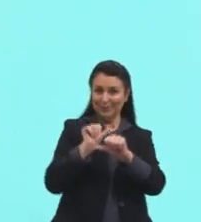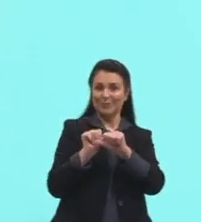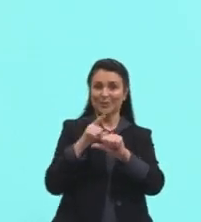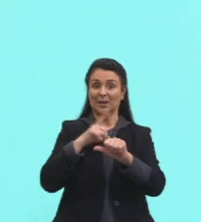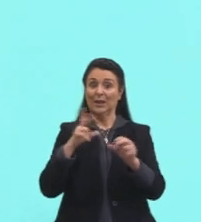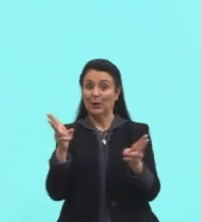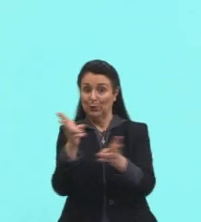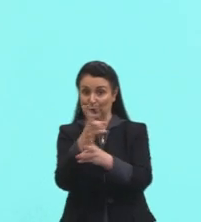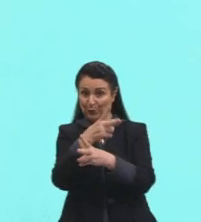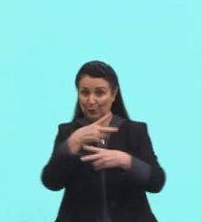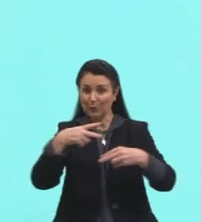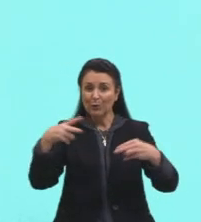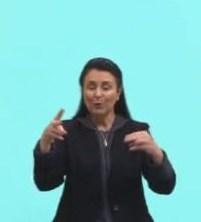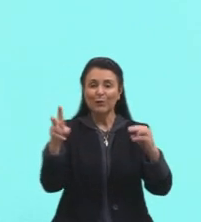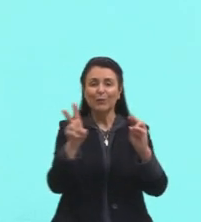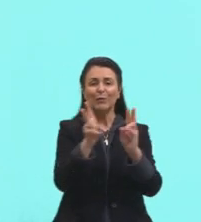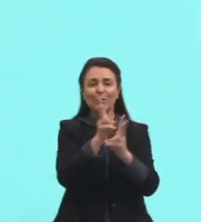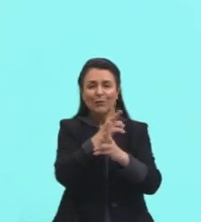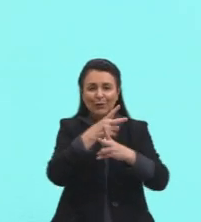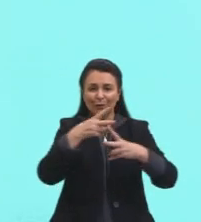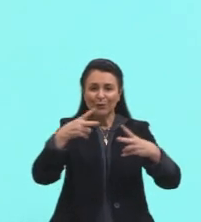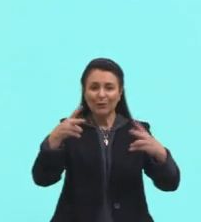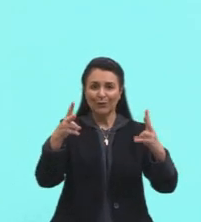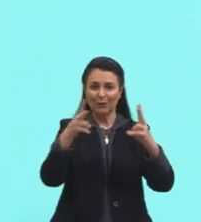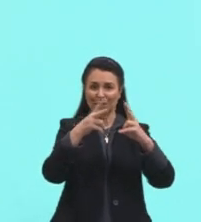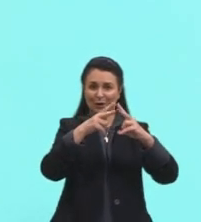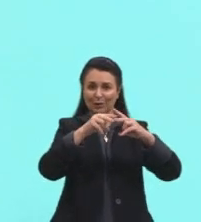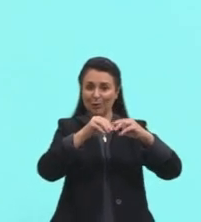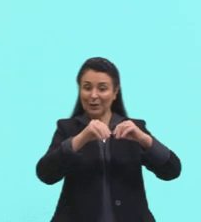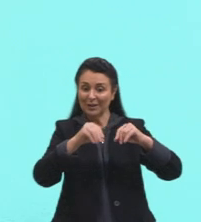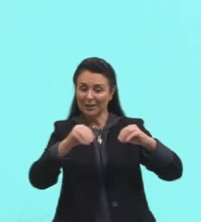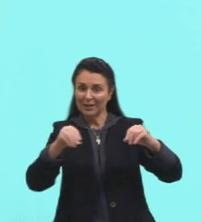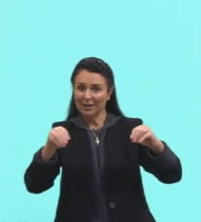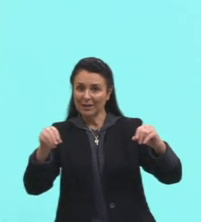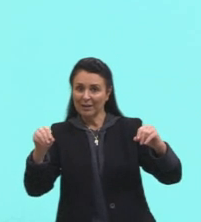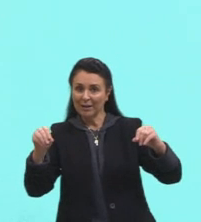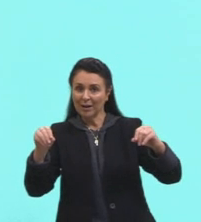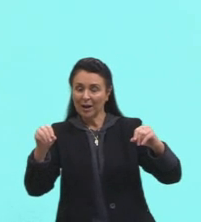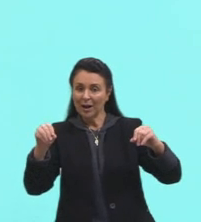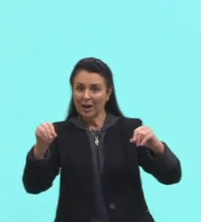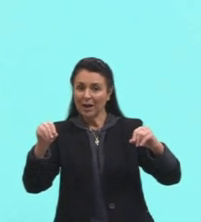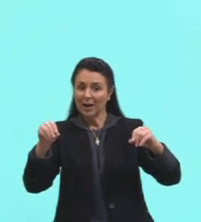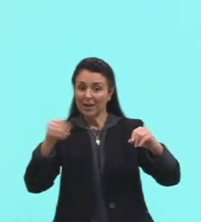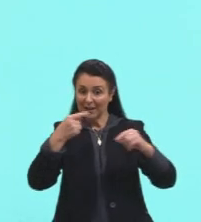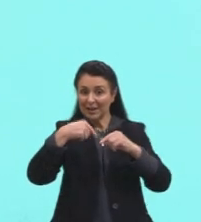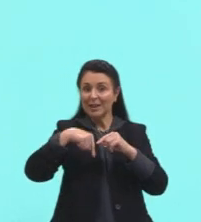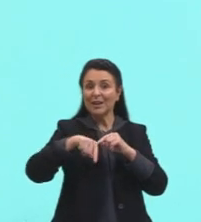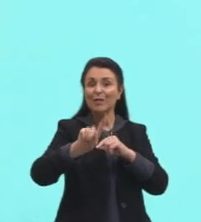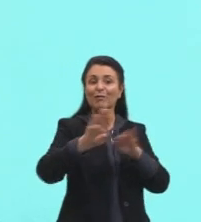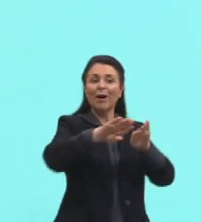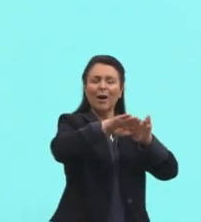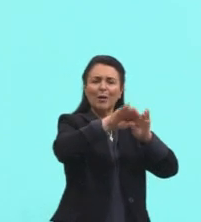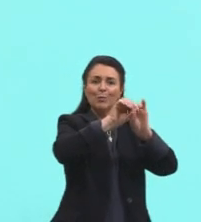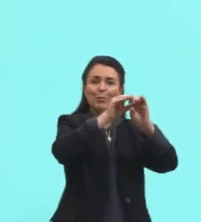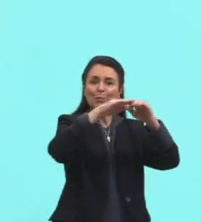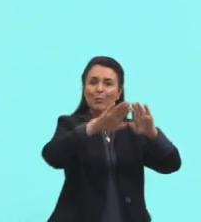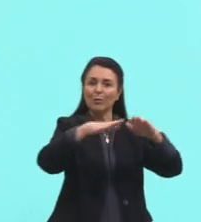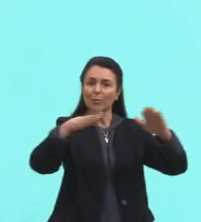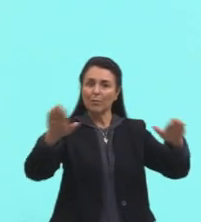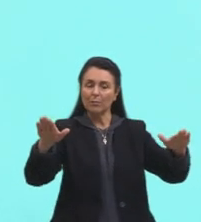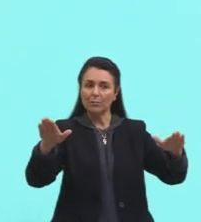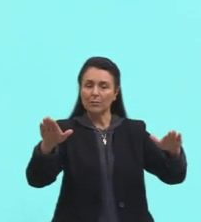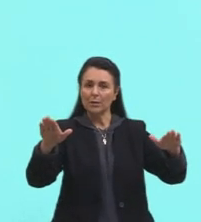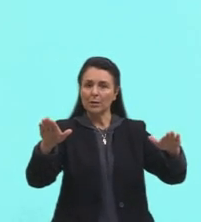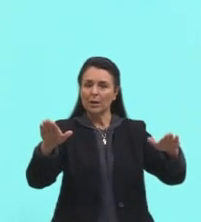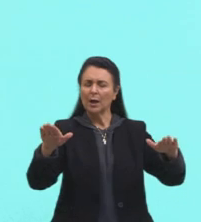né, uma brisa terrestre, ó, justamente indo pro mar. Já de dia vai ser o contrário, justamente